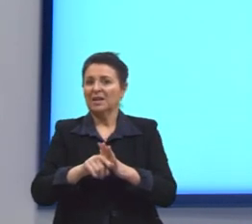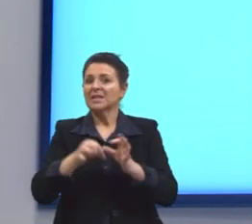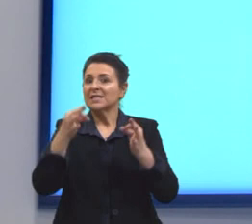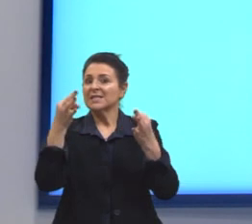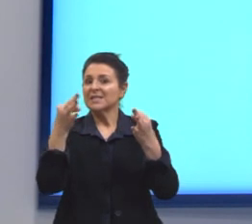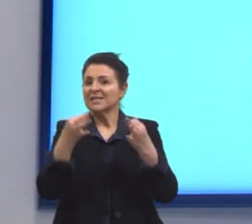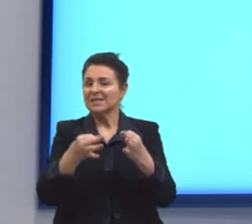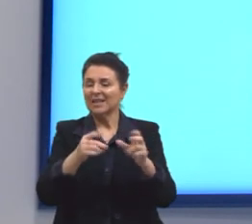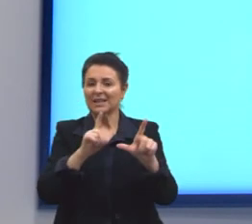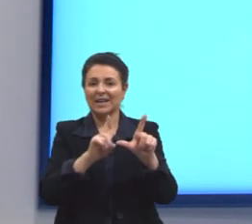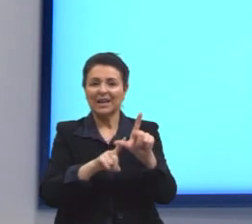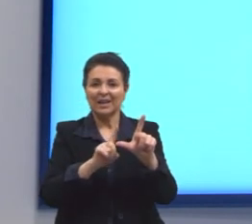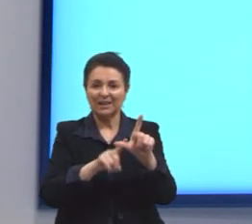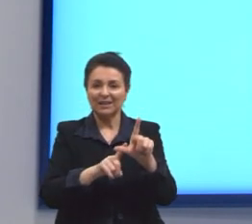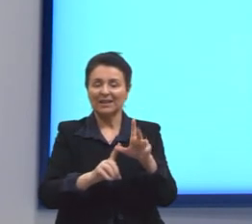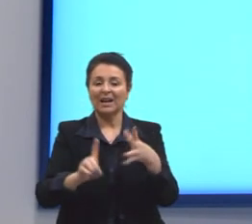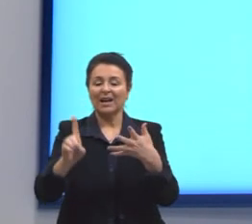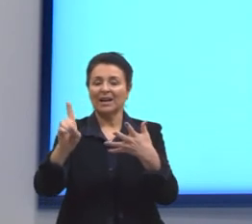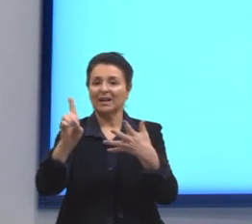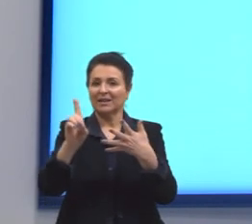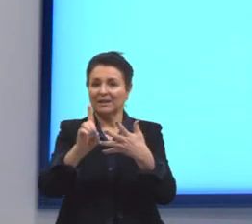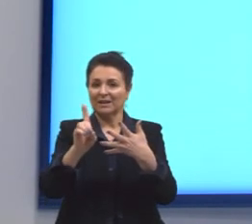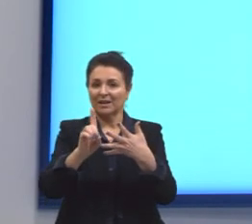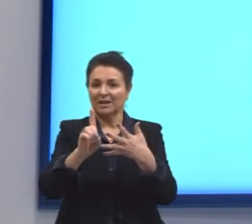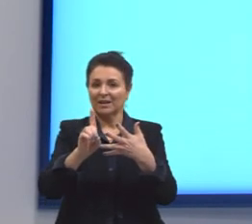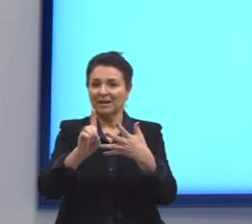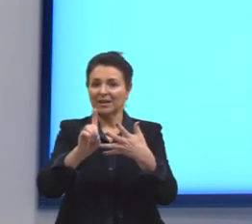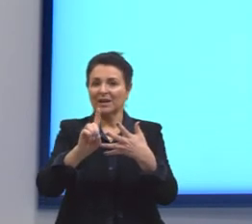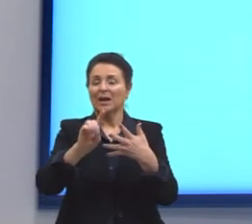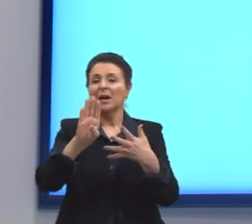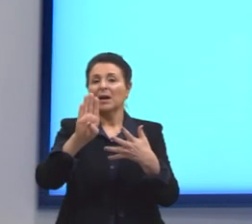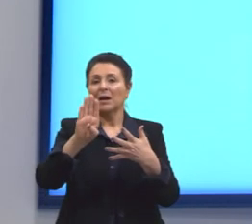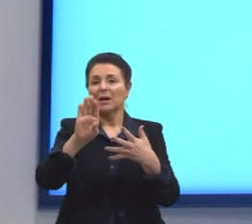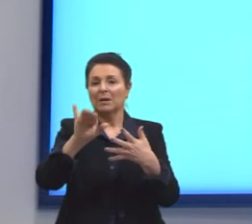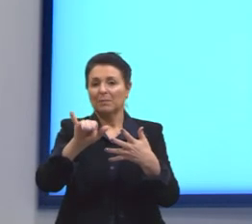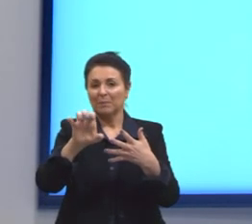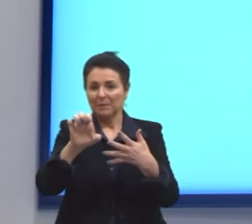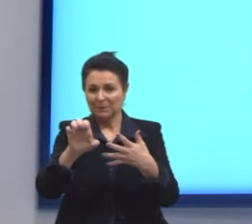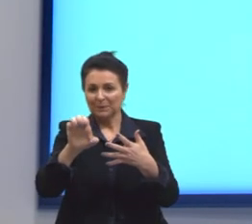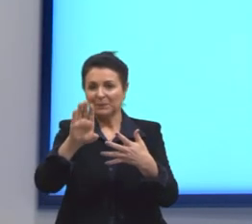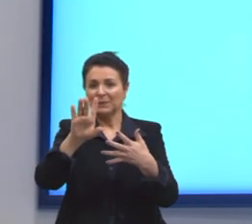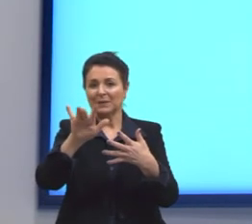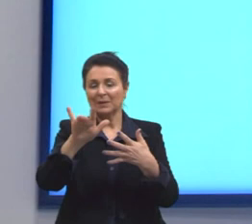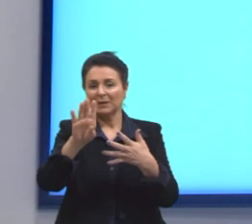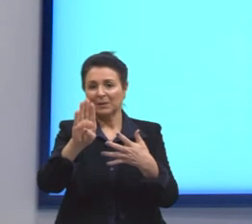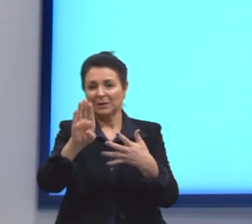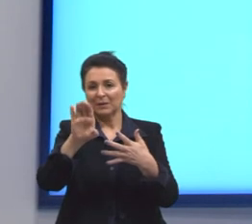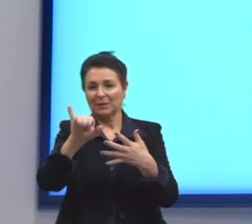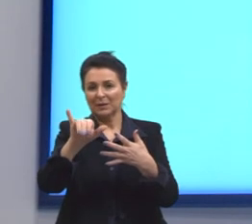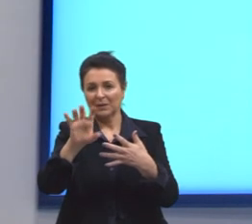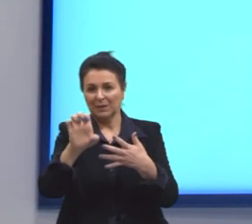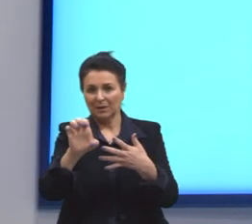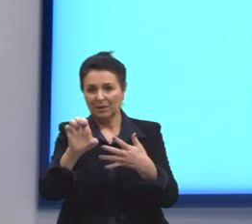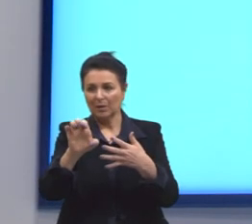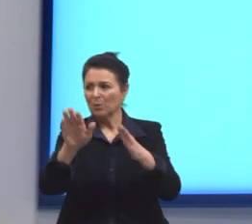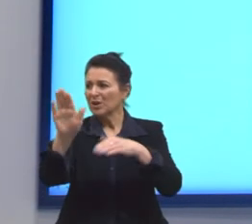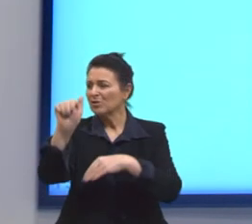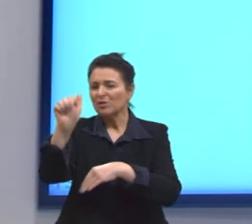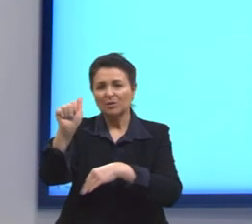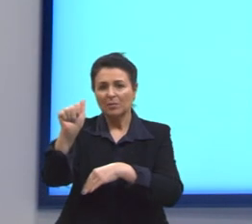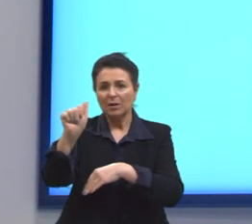é a letra D. Baby, baby, não adianta chamar. Quando alguém está perdido,